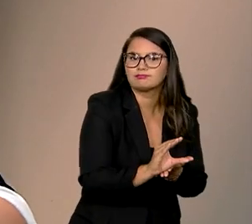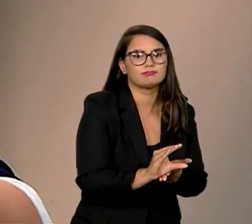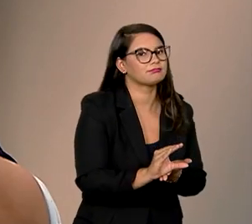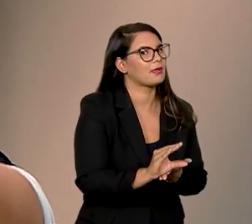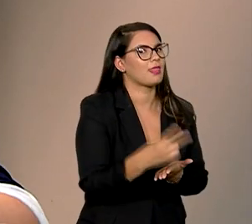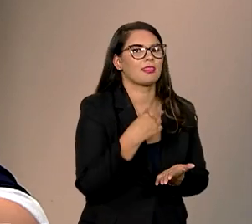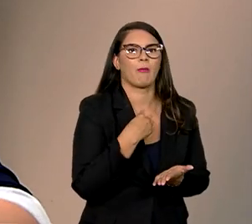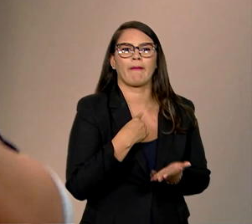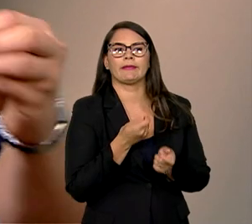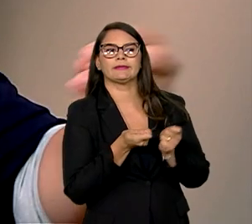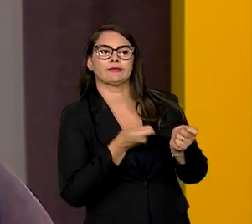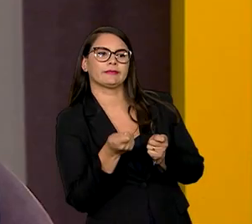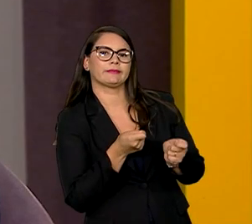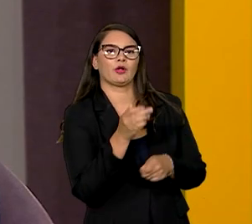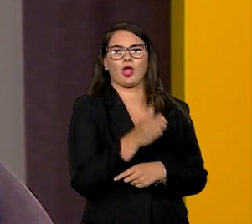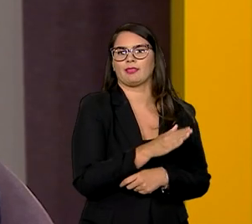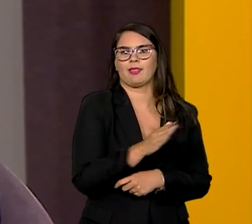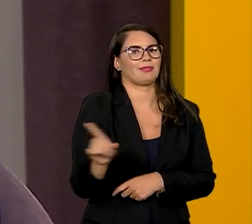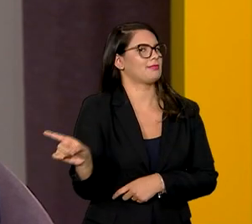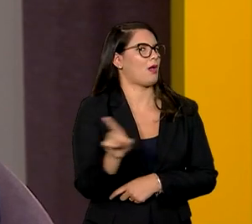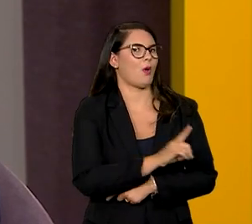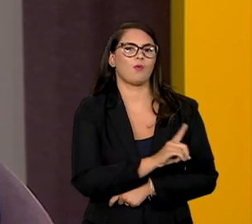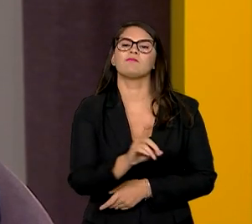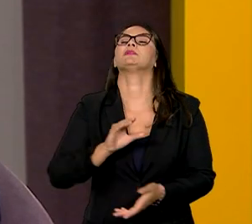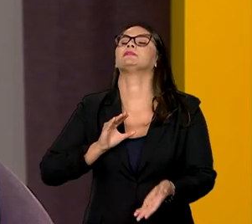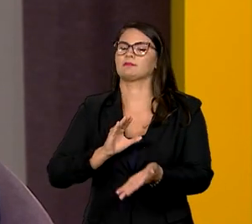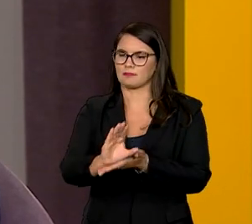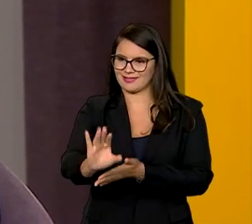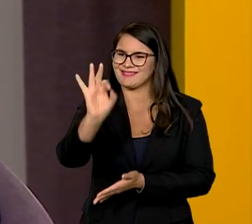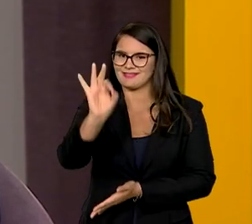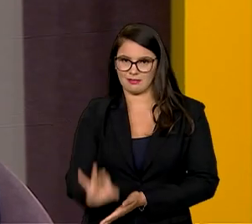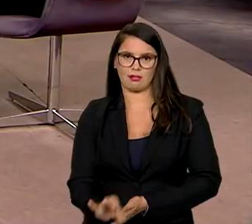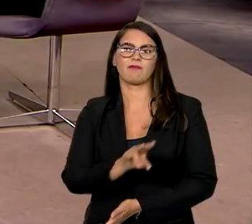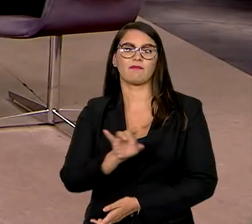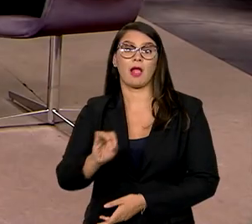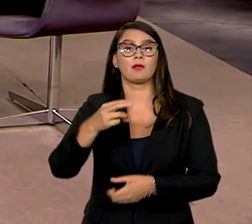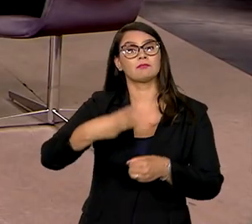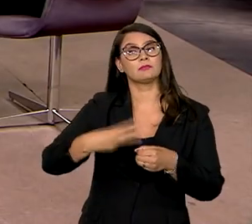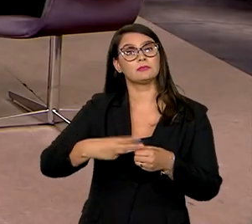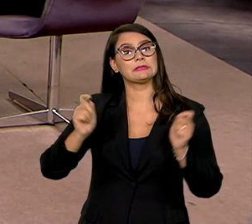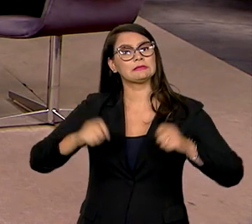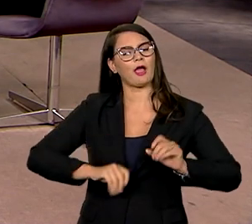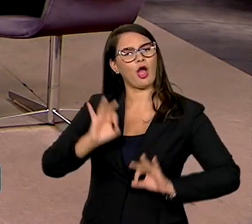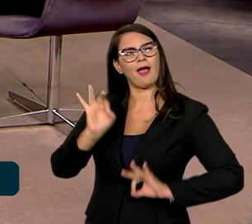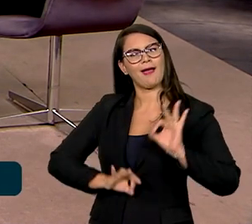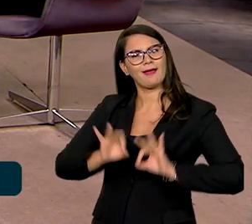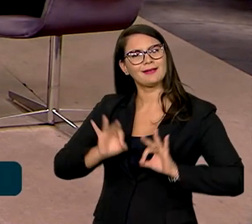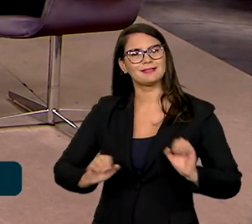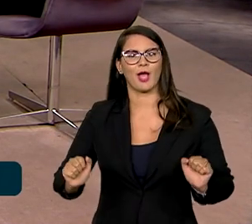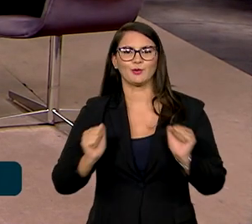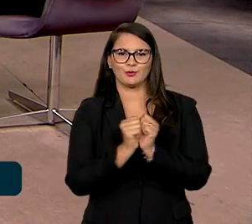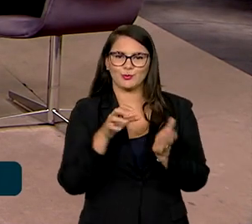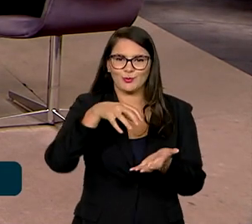contingenciado, cortado, é certo que ele vai ser transferido, os municípios vão poder se planejar, junto com os agentes